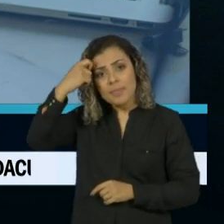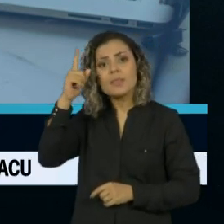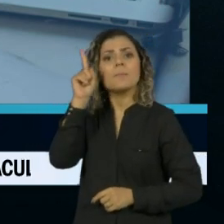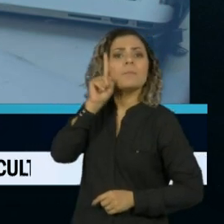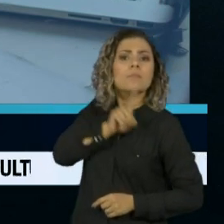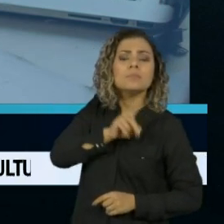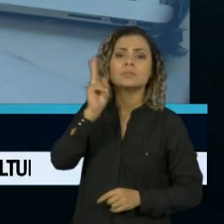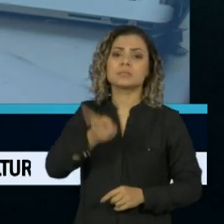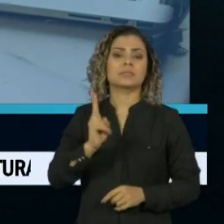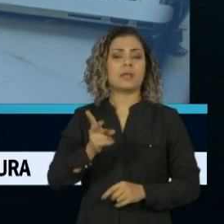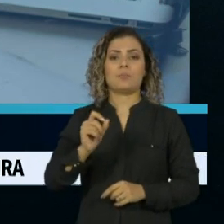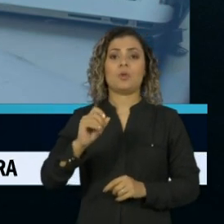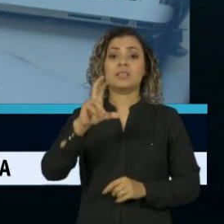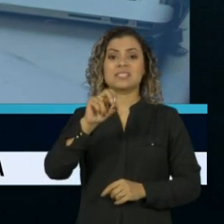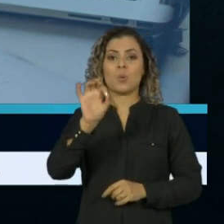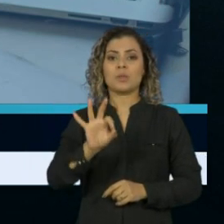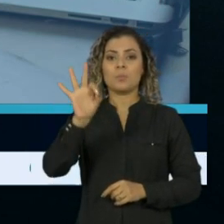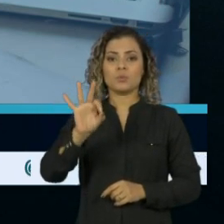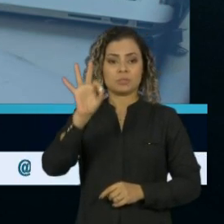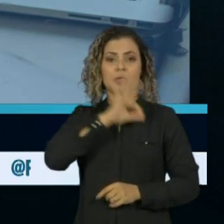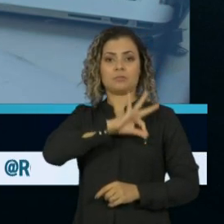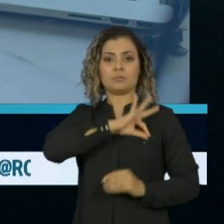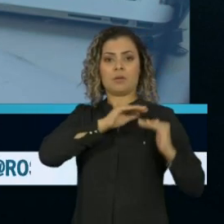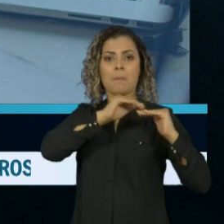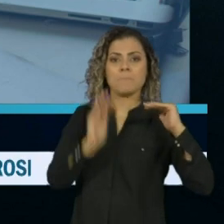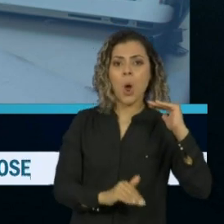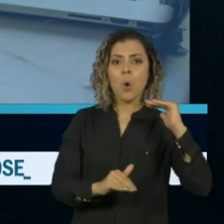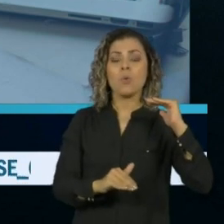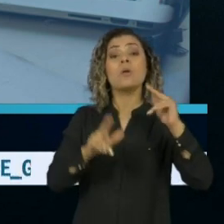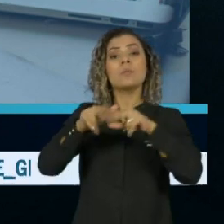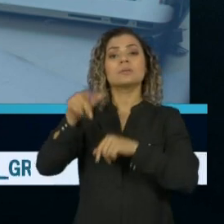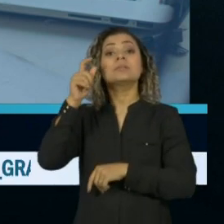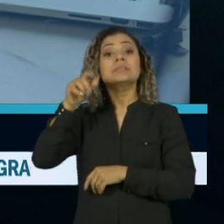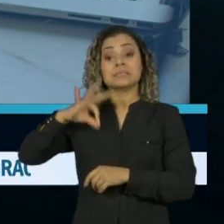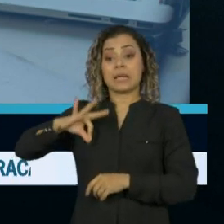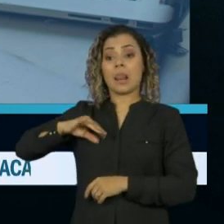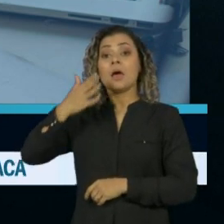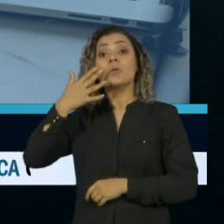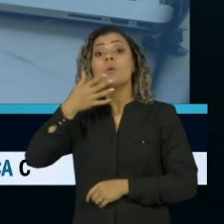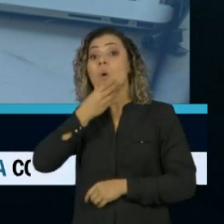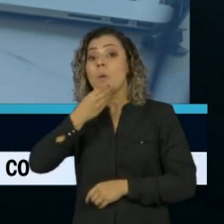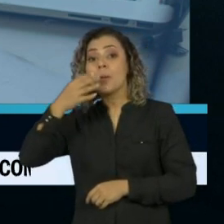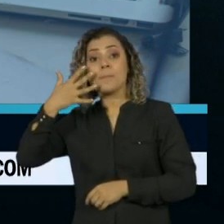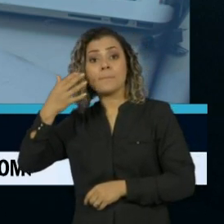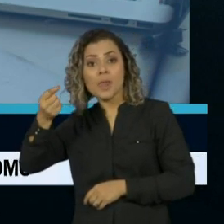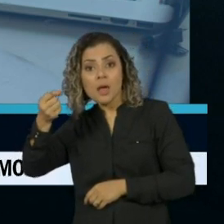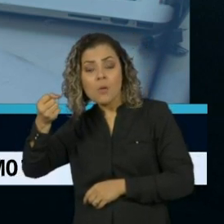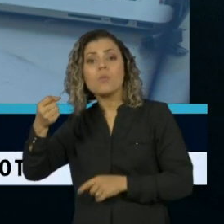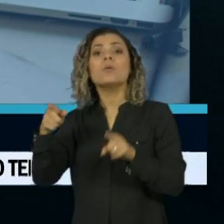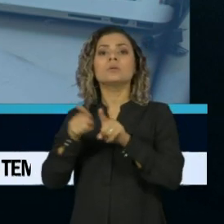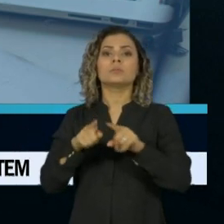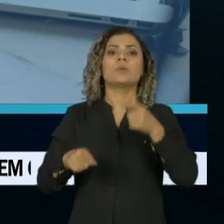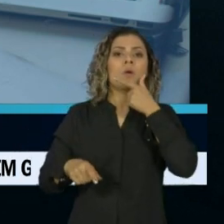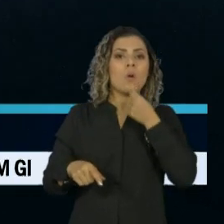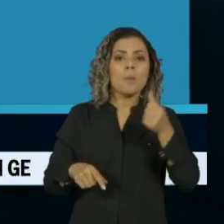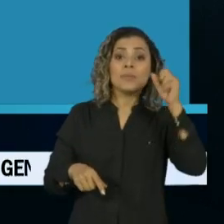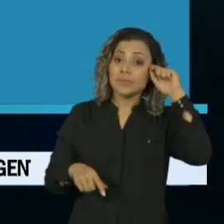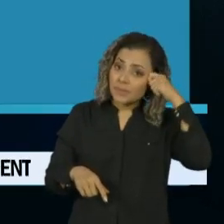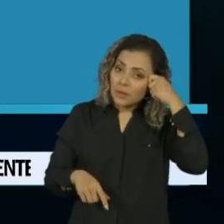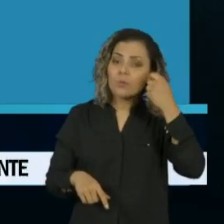recebem menos da metade do salário de homens brancos. Também estão atrás das mulheres brancas e dos homens negros. Estão